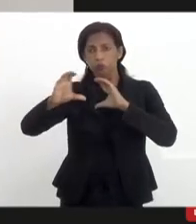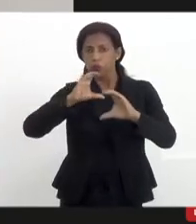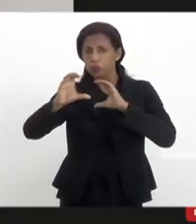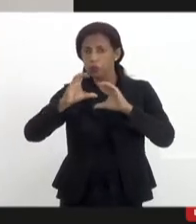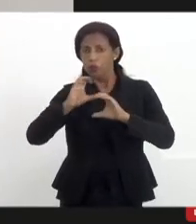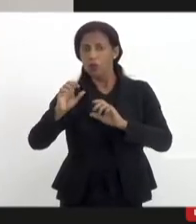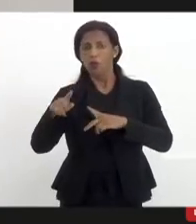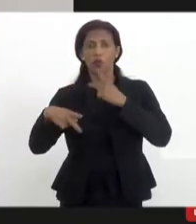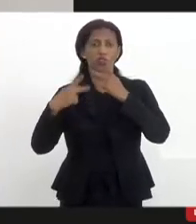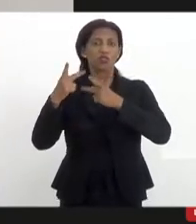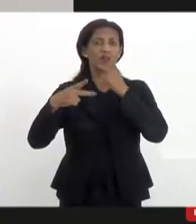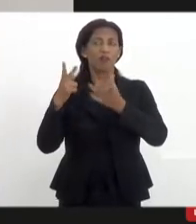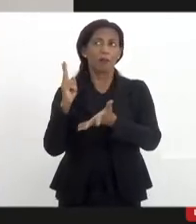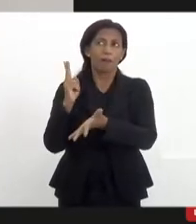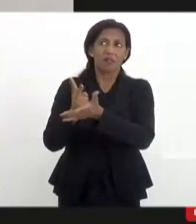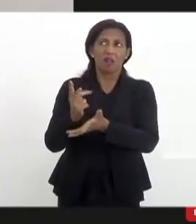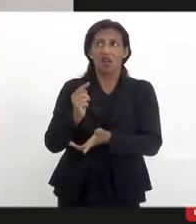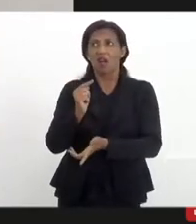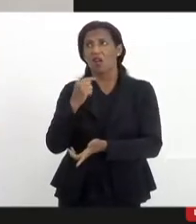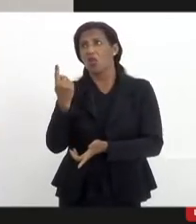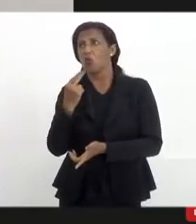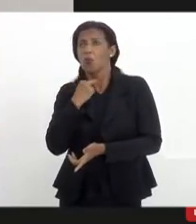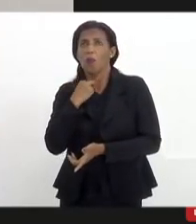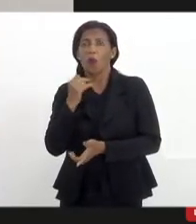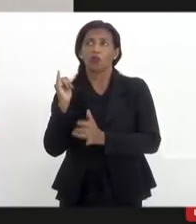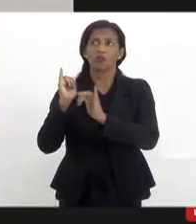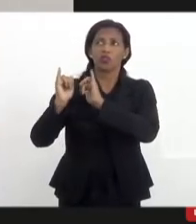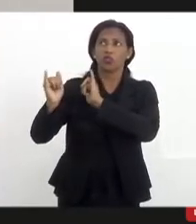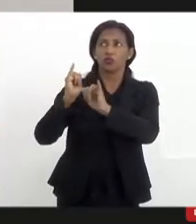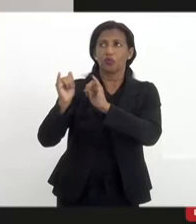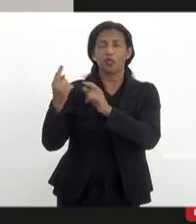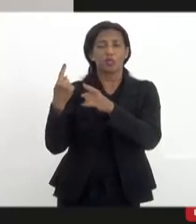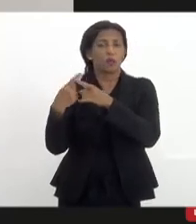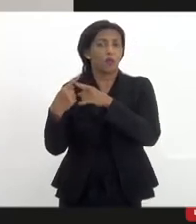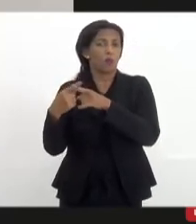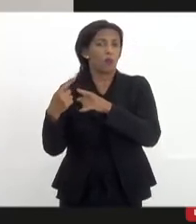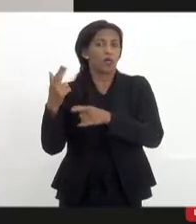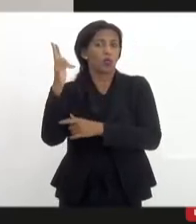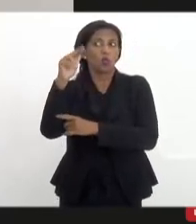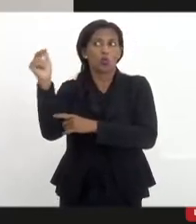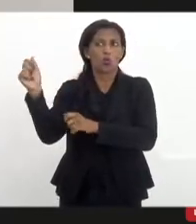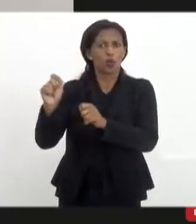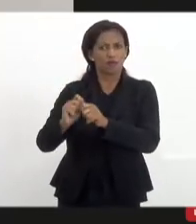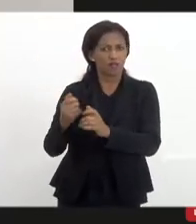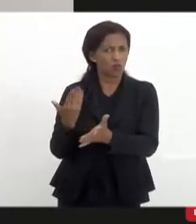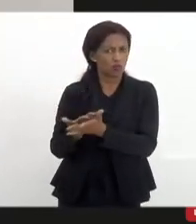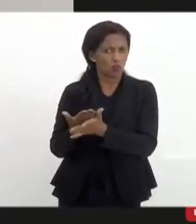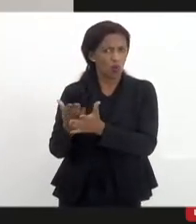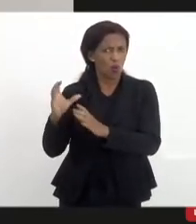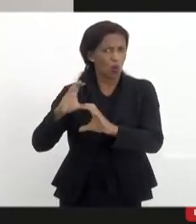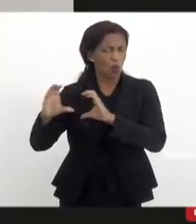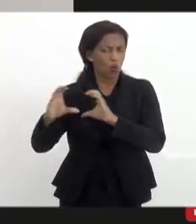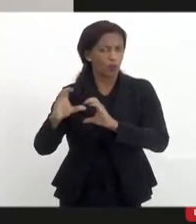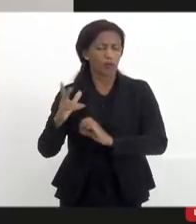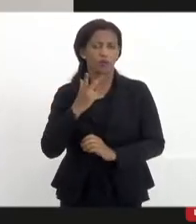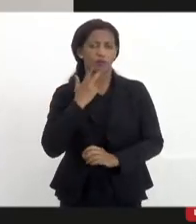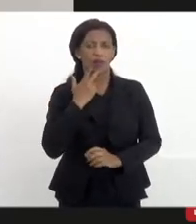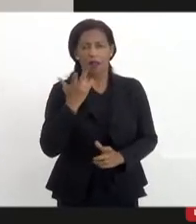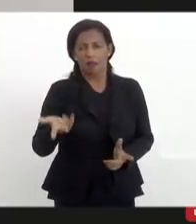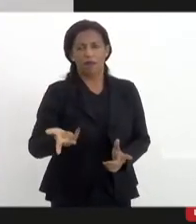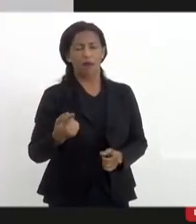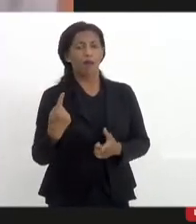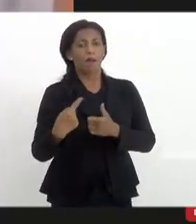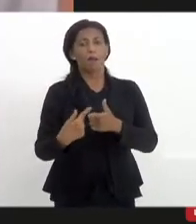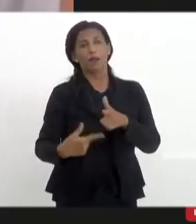gente vai falar para sempre que não, eu não posso ser comercial porque disseram isso lá, os teóricos que nunca fizeram comunicação comunitária disseram isso uma vez lá,